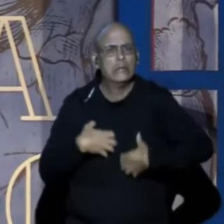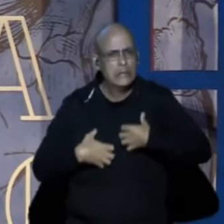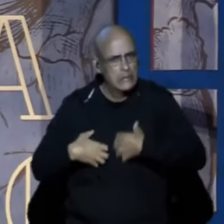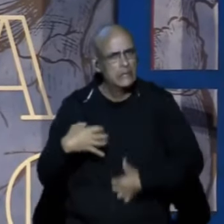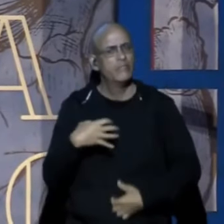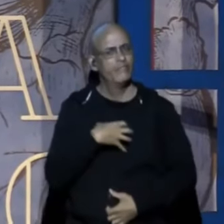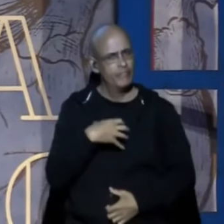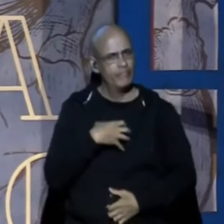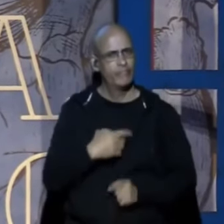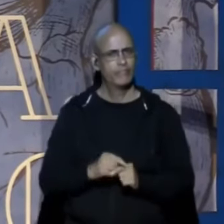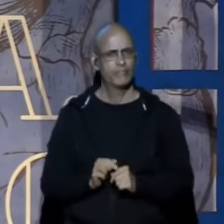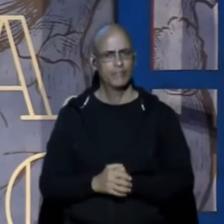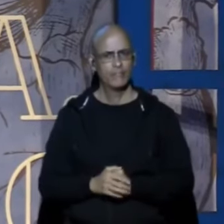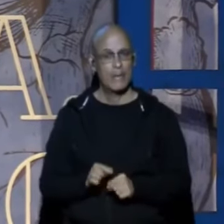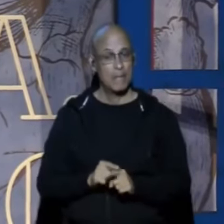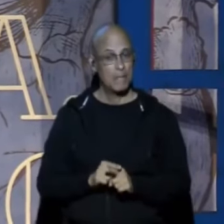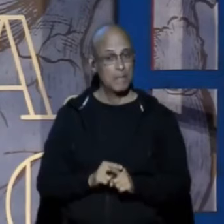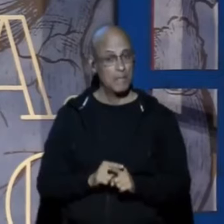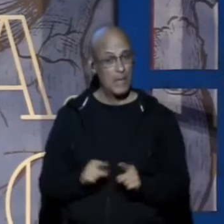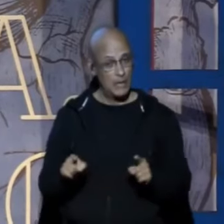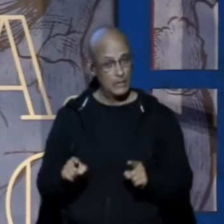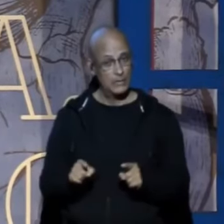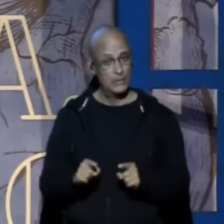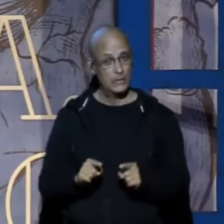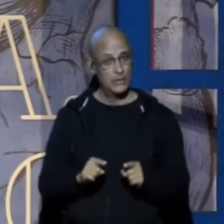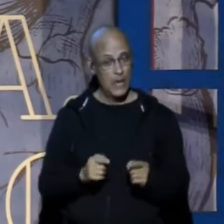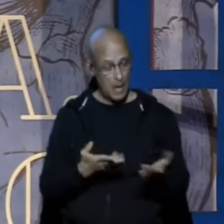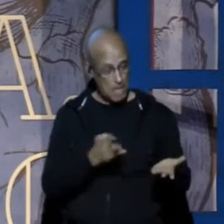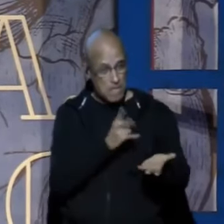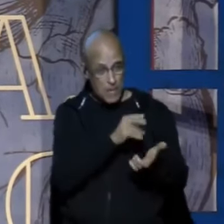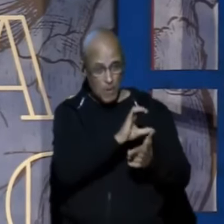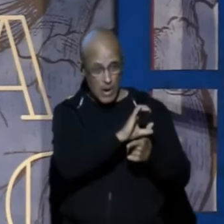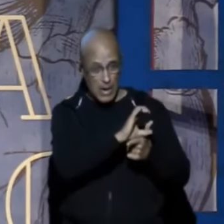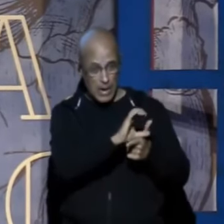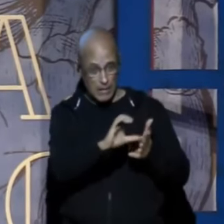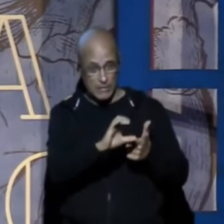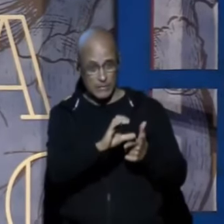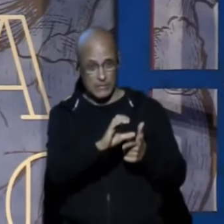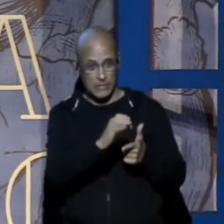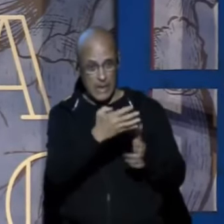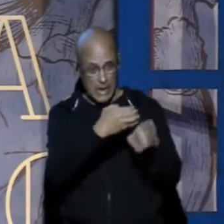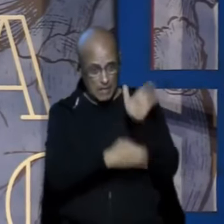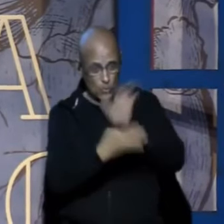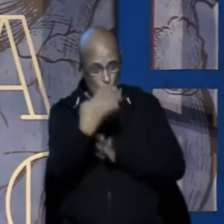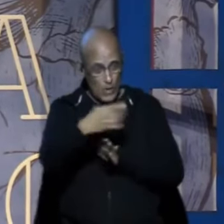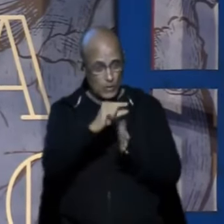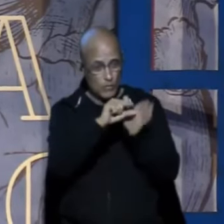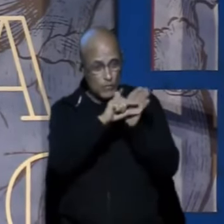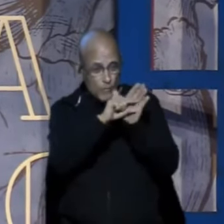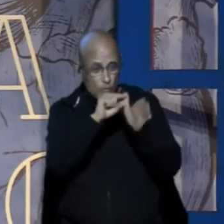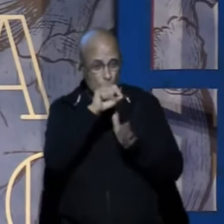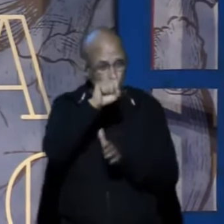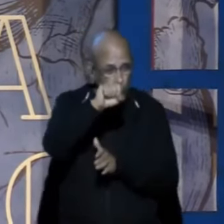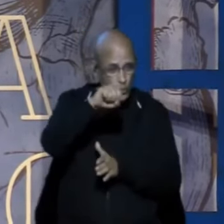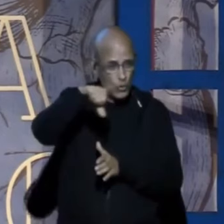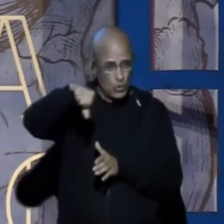Mas como é bom Ler Neste mesmo capítulo 4 Os versos 8 e 9